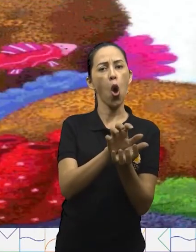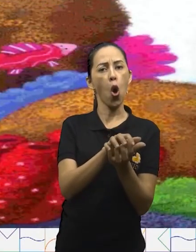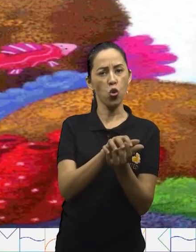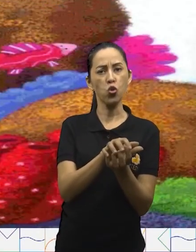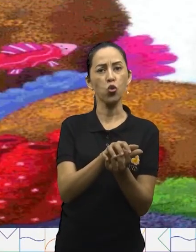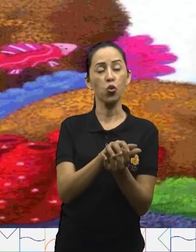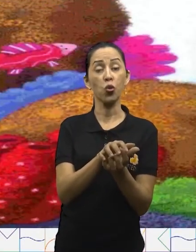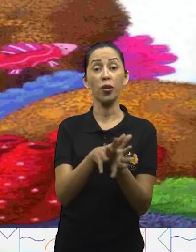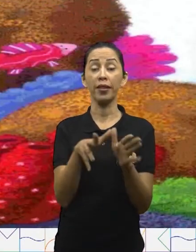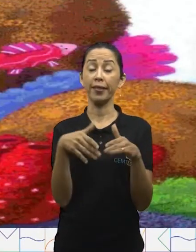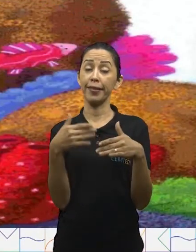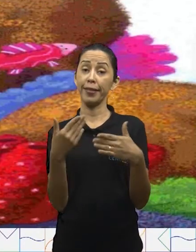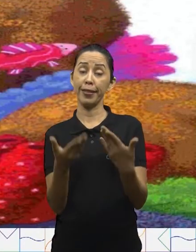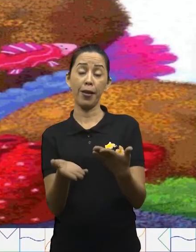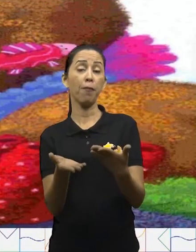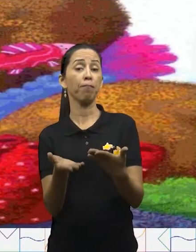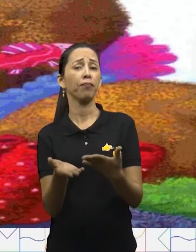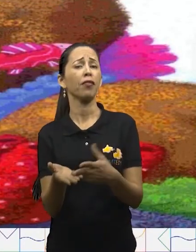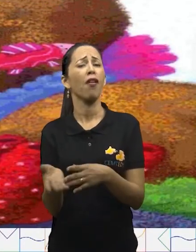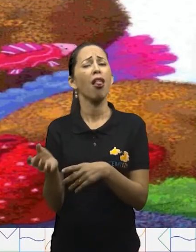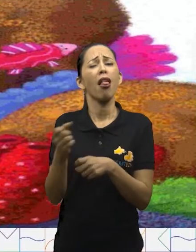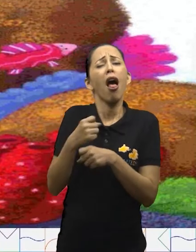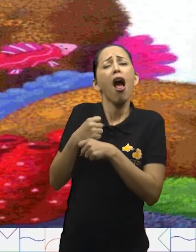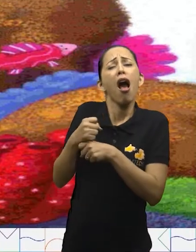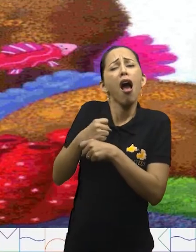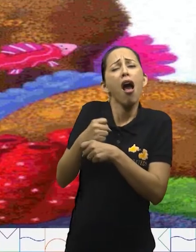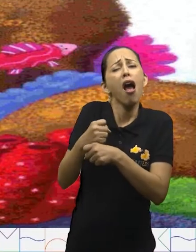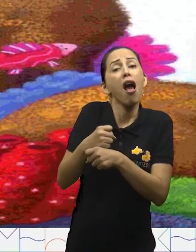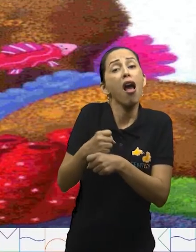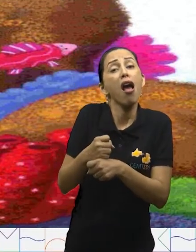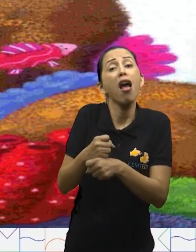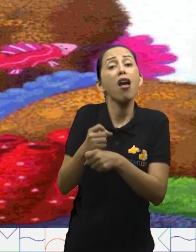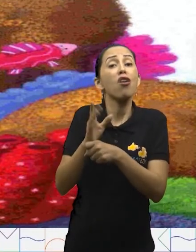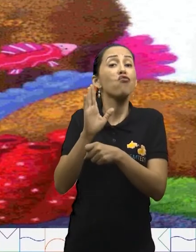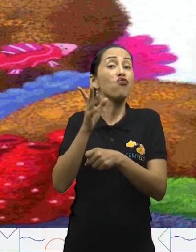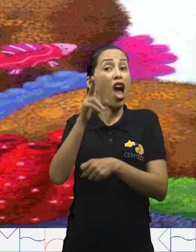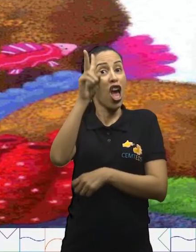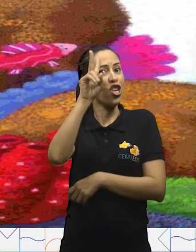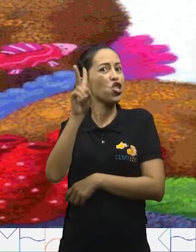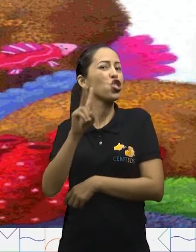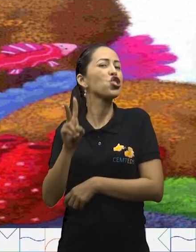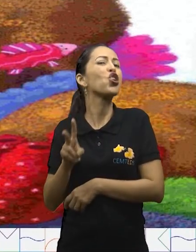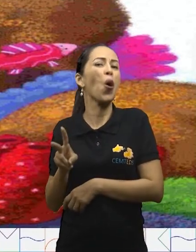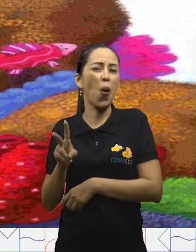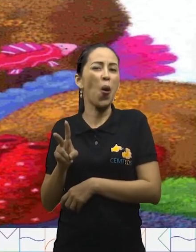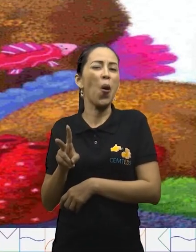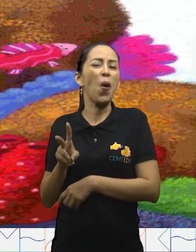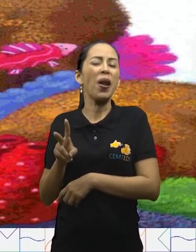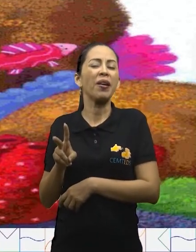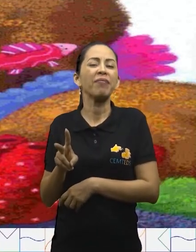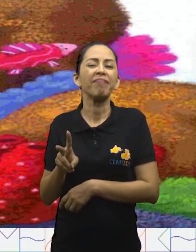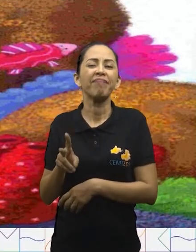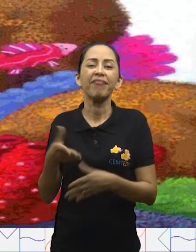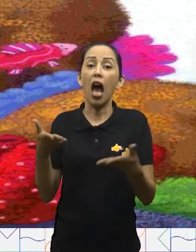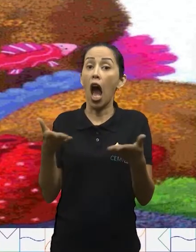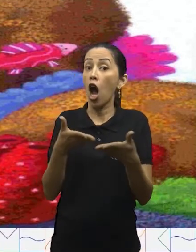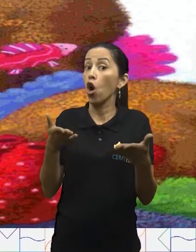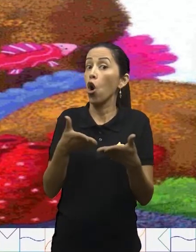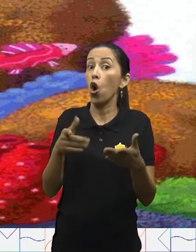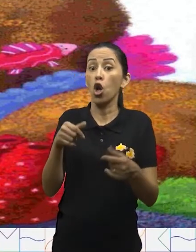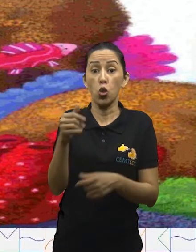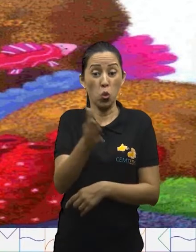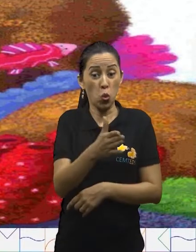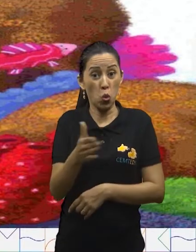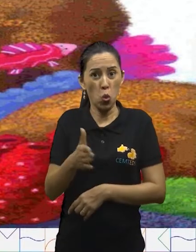muito tempo que essa história se passou. Tubaronete já não é mais aquele peixe